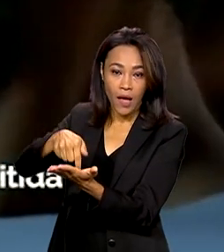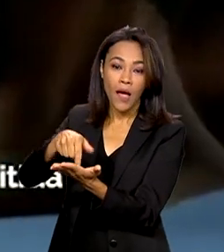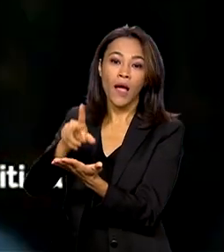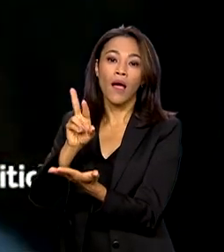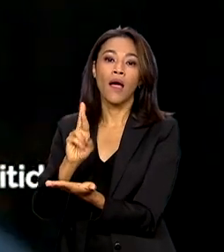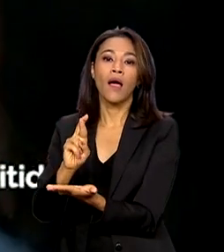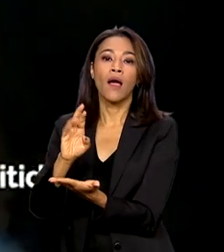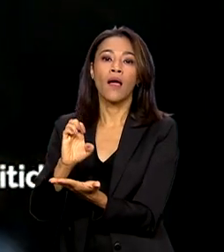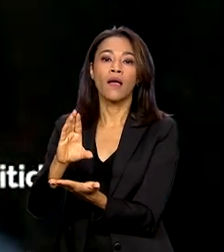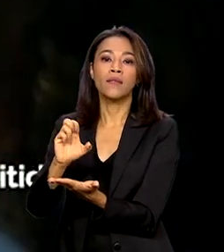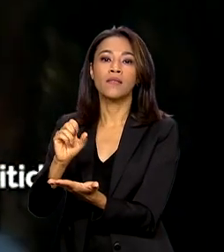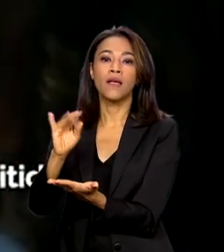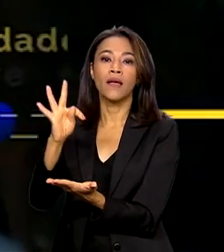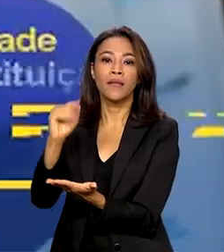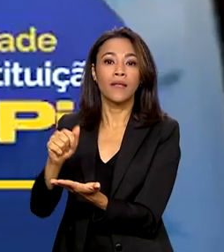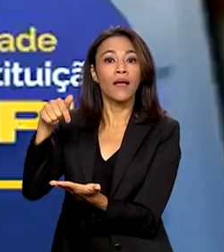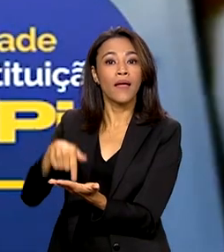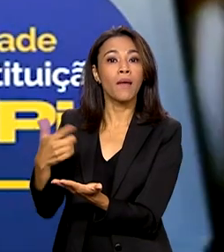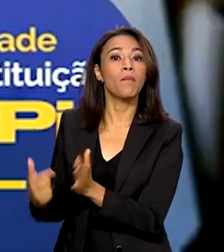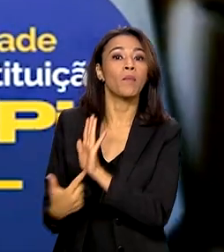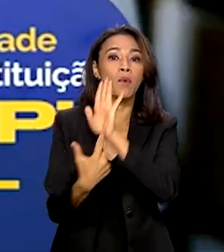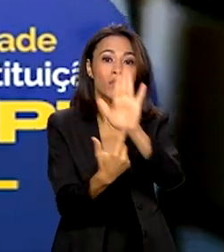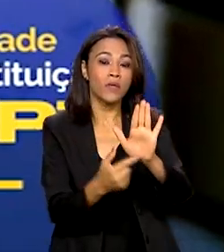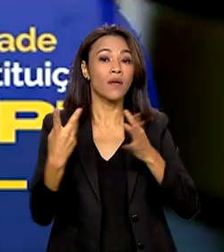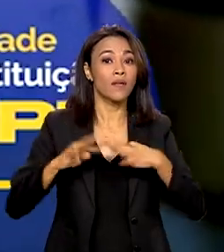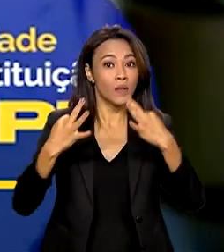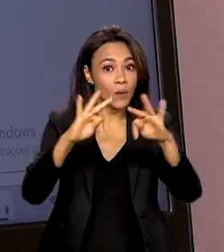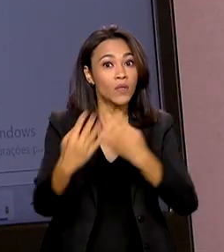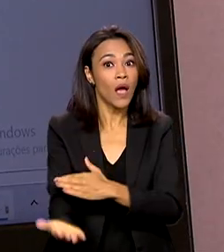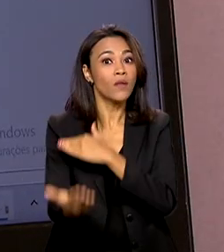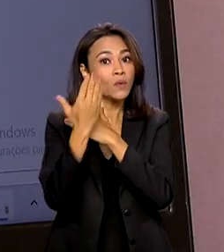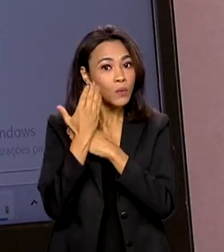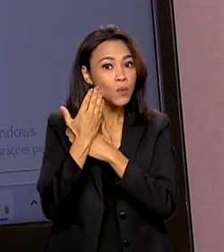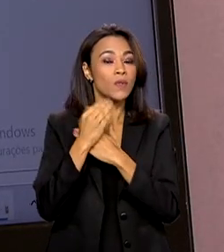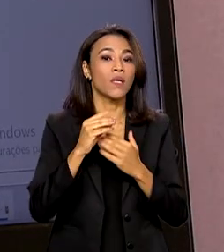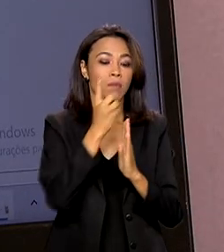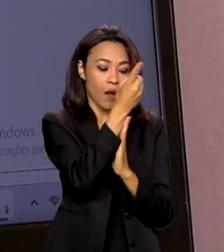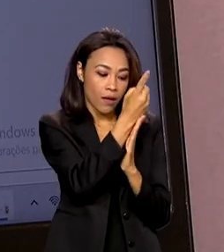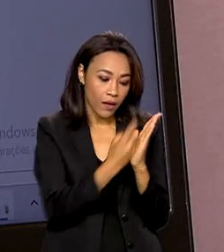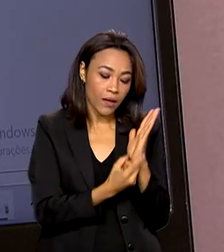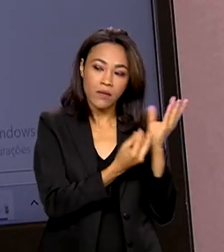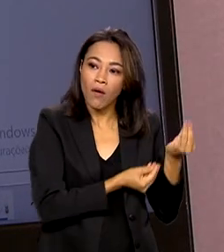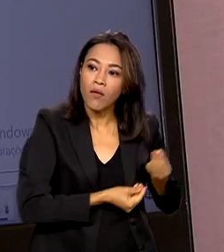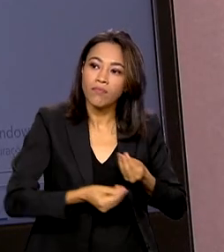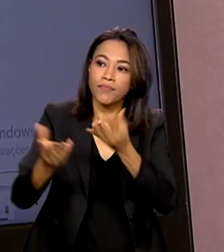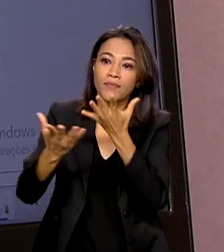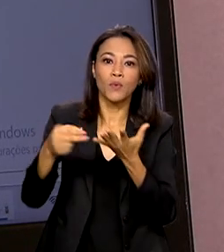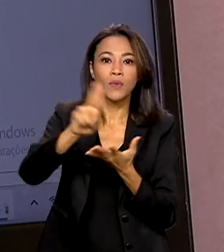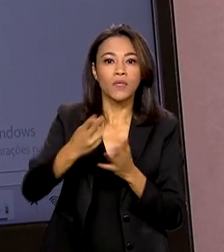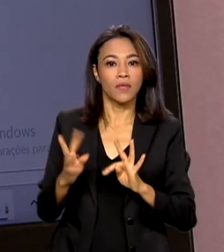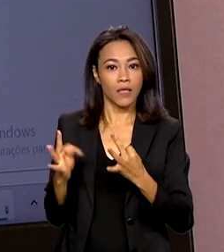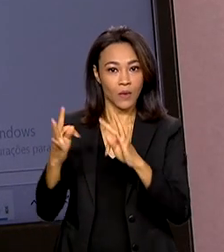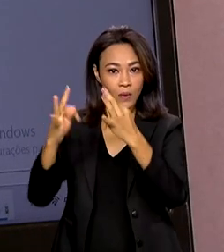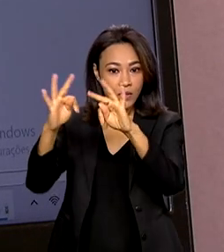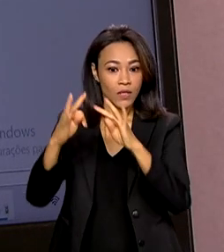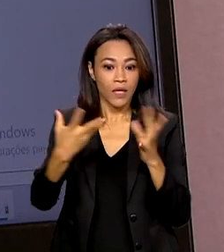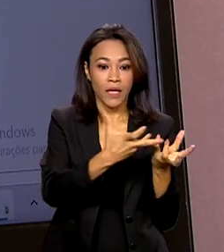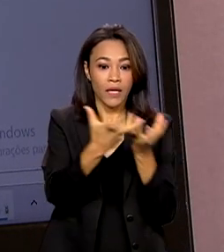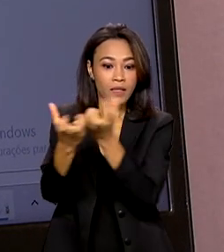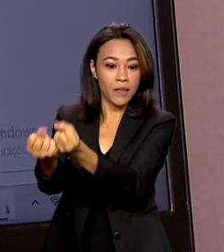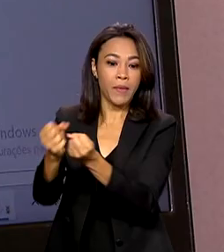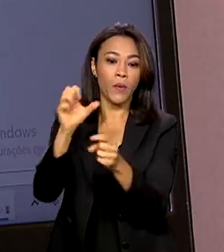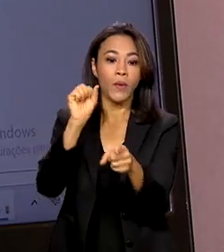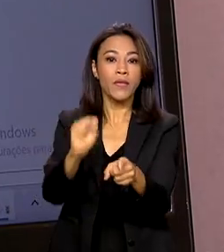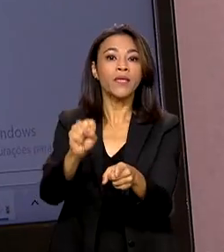vem facilitando a declaração e o envio do imposto de renda, como a opção de receber até 85% dos